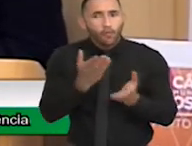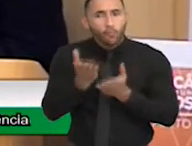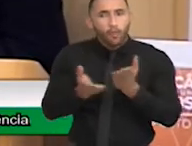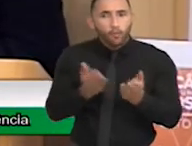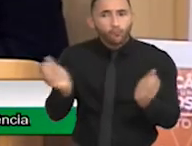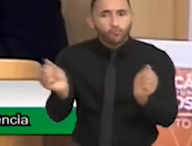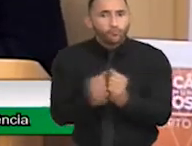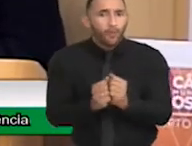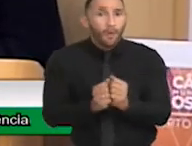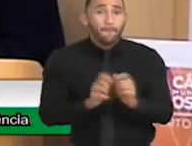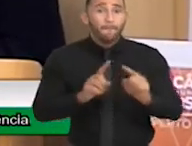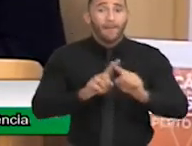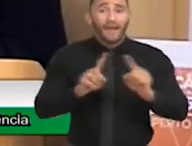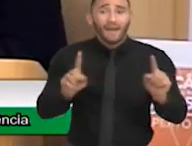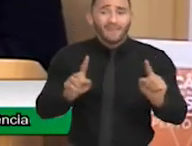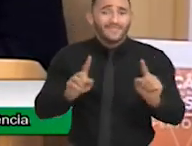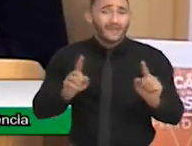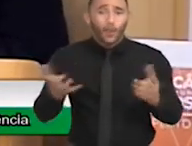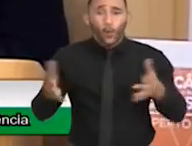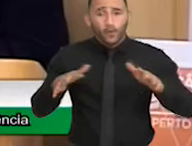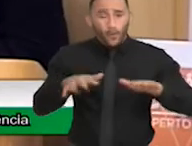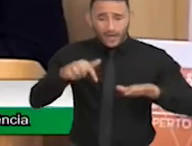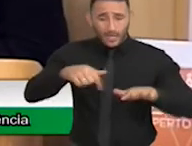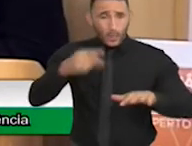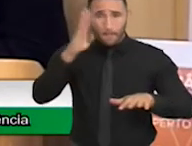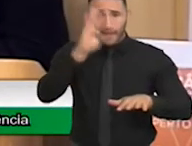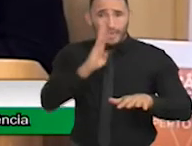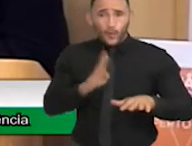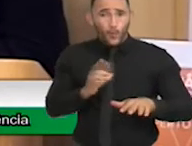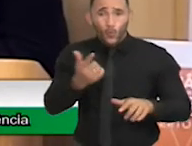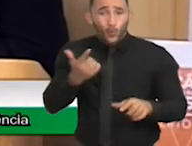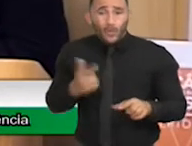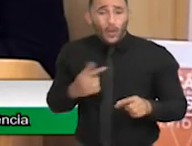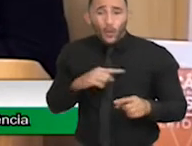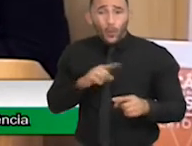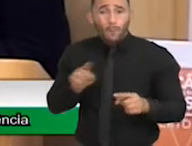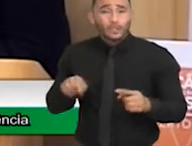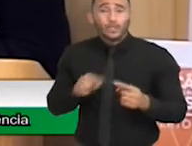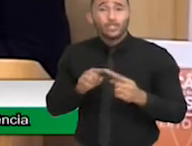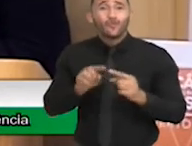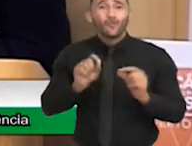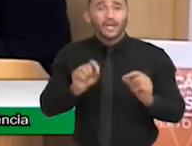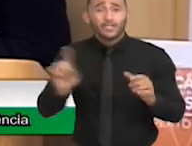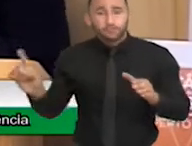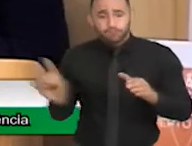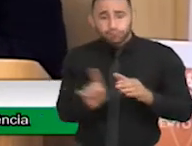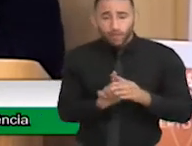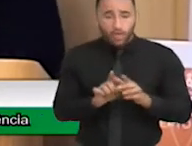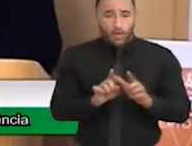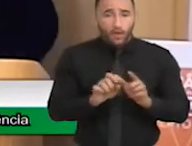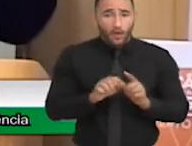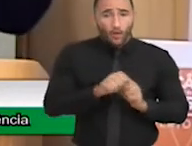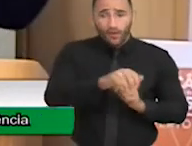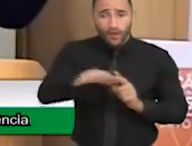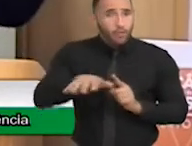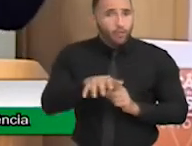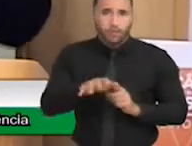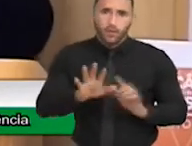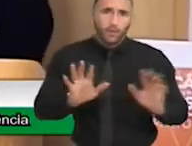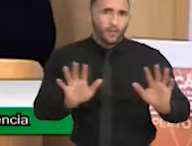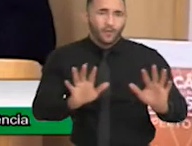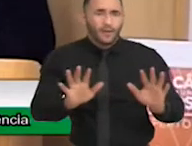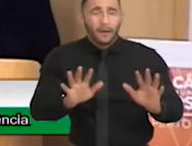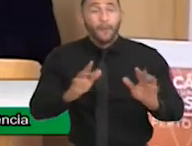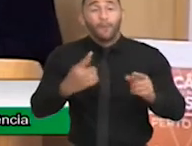a inclusão. A inclusão, aqui no Brasil, não tem objetivo de integração social. Foi desvirtuado o que